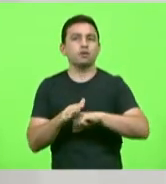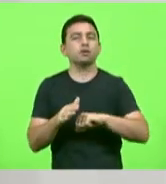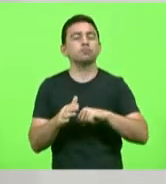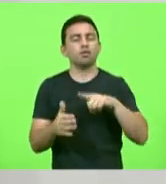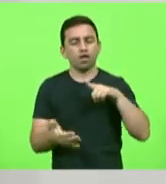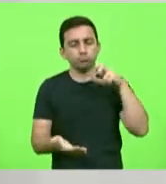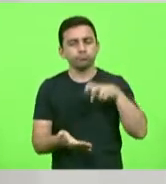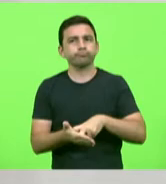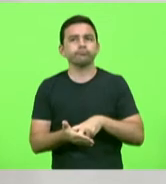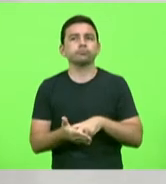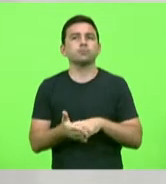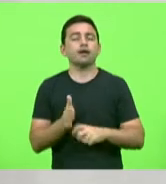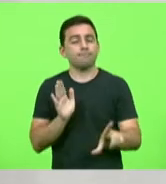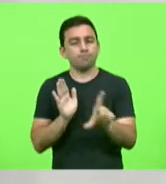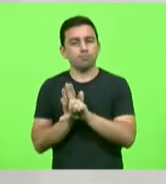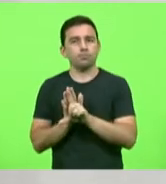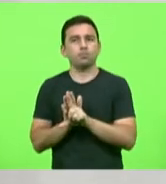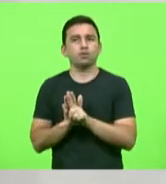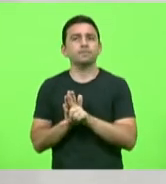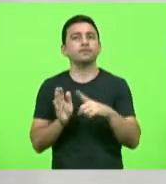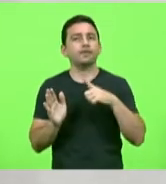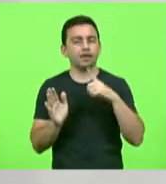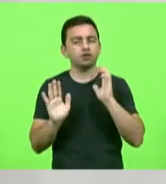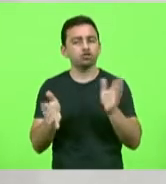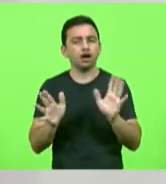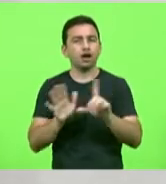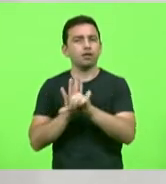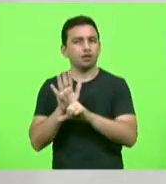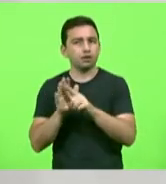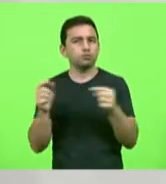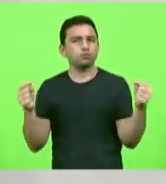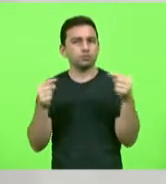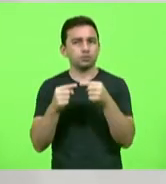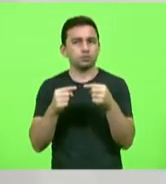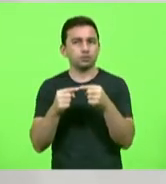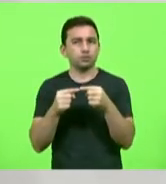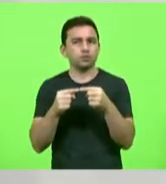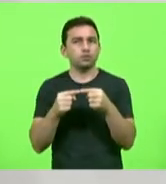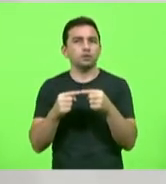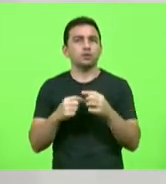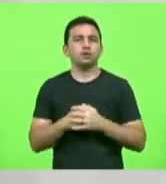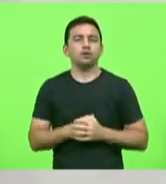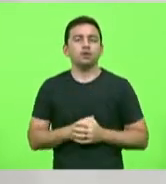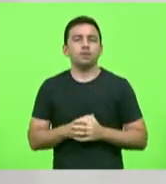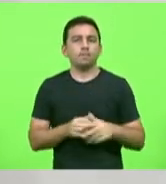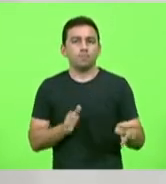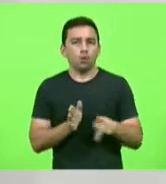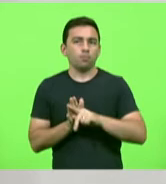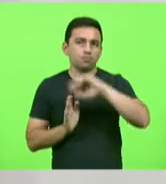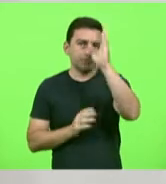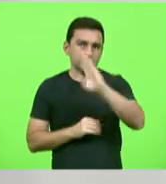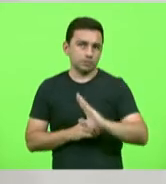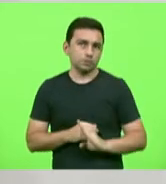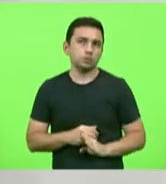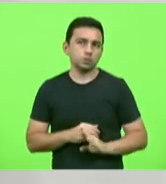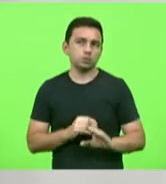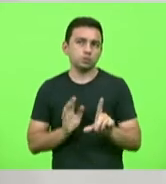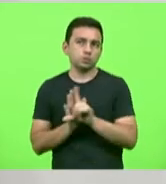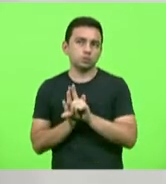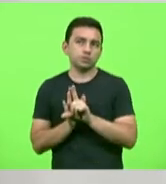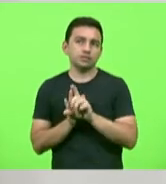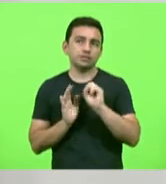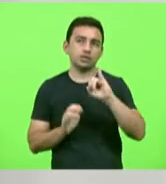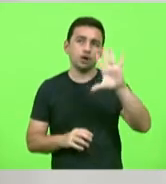penalmente que já tem a legislação específica para isso que é a legislação em nível nacional que daí quando